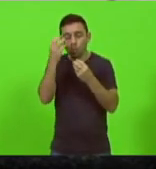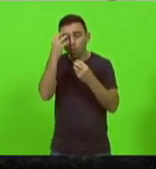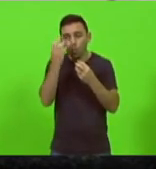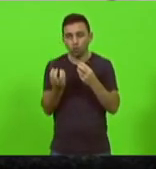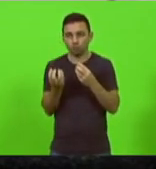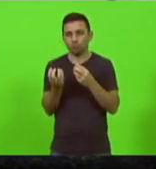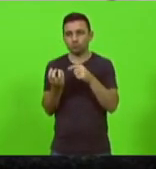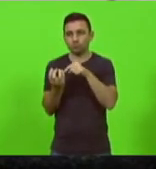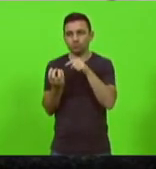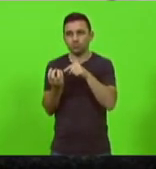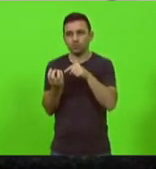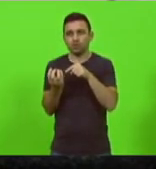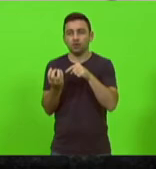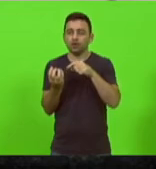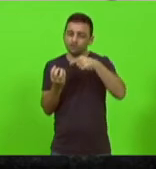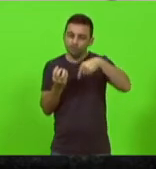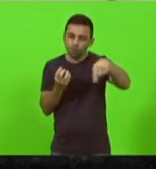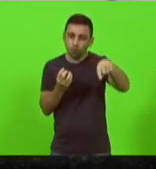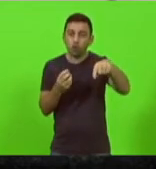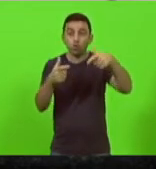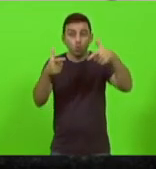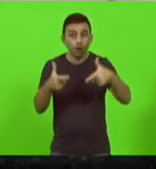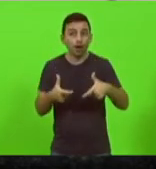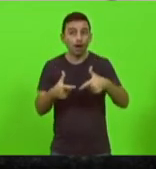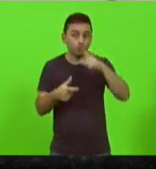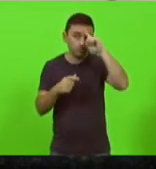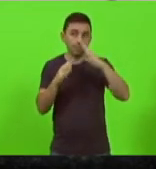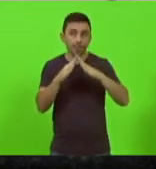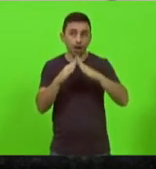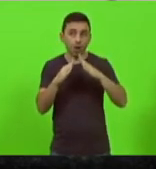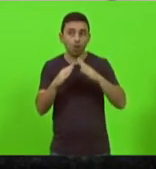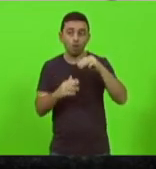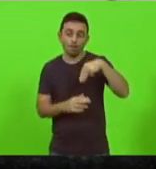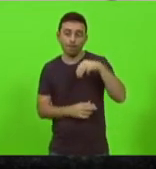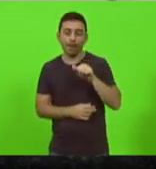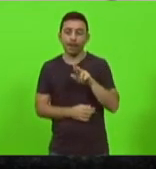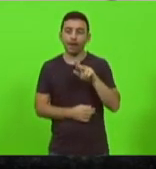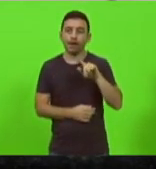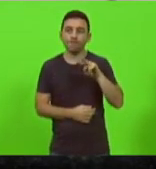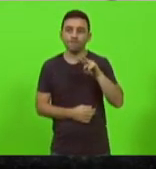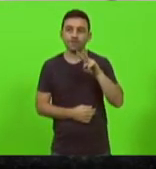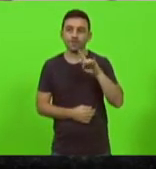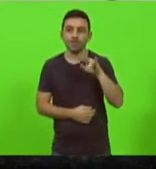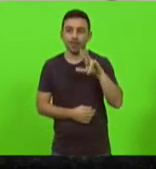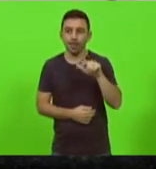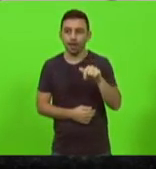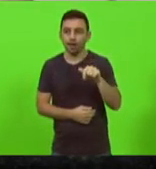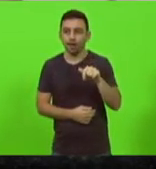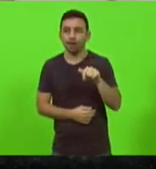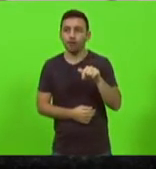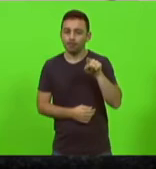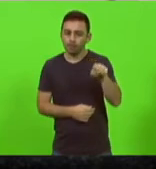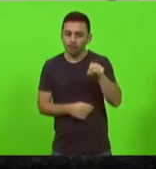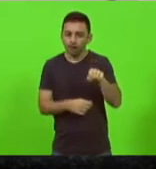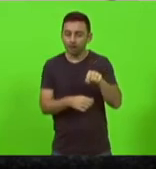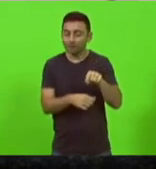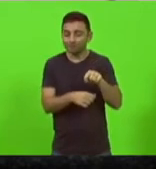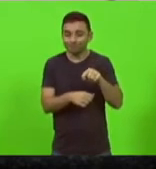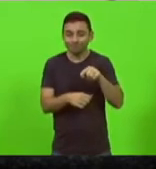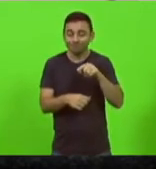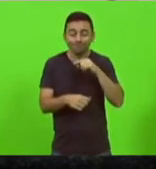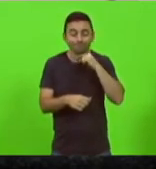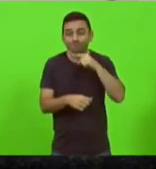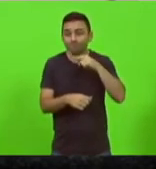levaram para o hospital de Maravilha o hospital de Maravilha enfaixou porque não tinha condições de